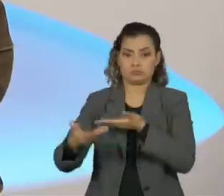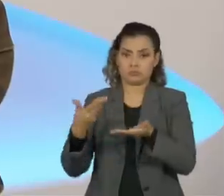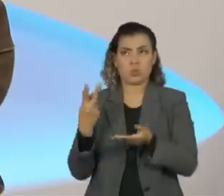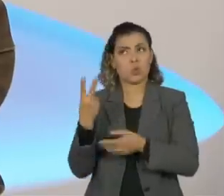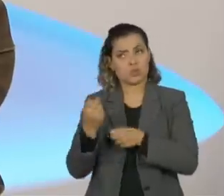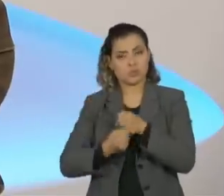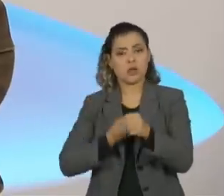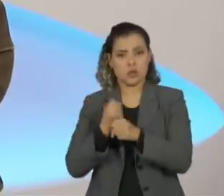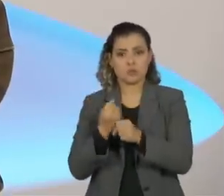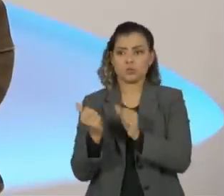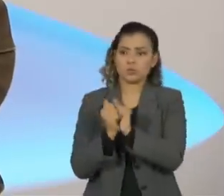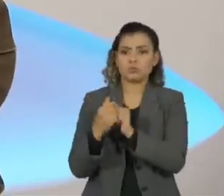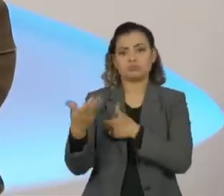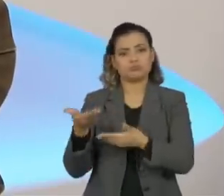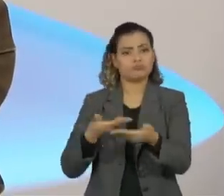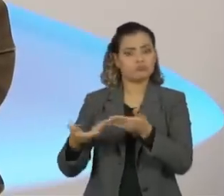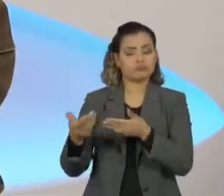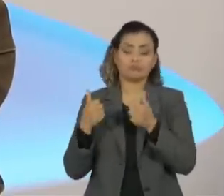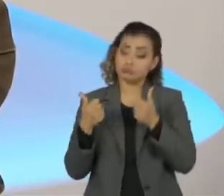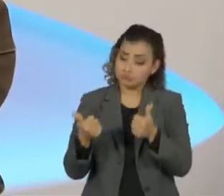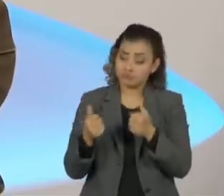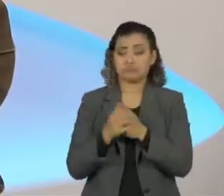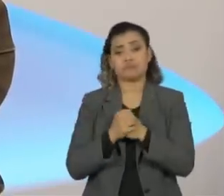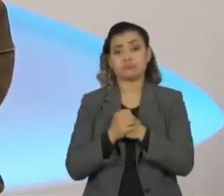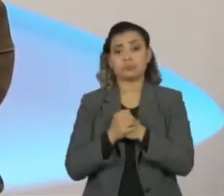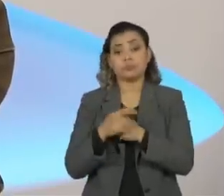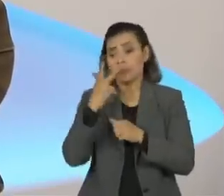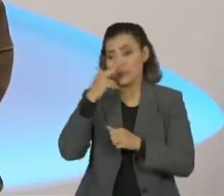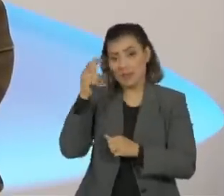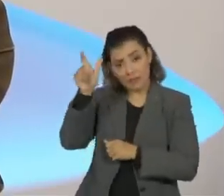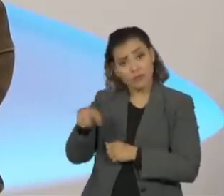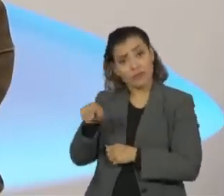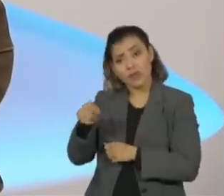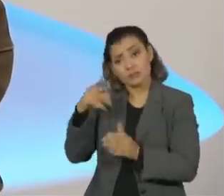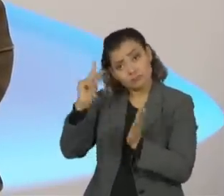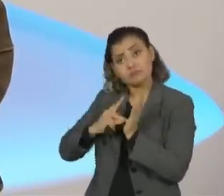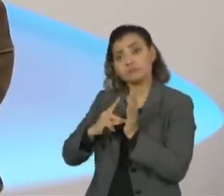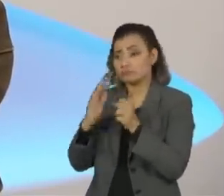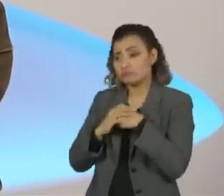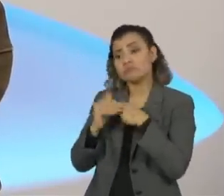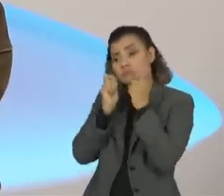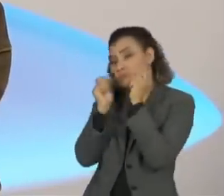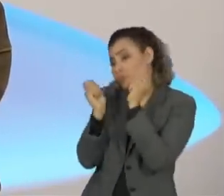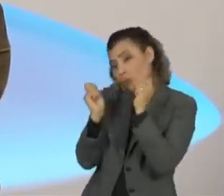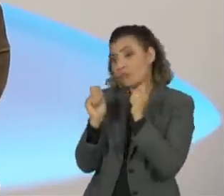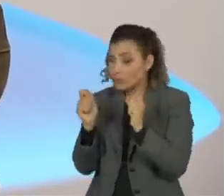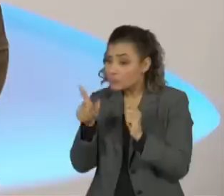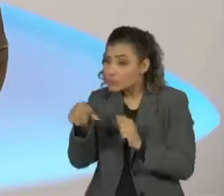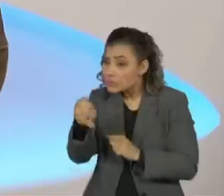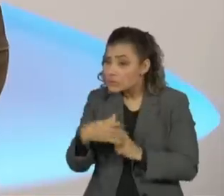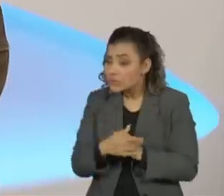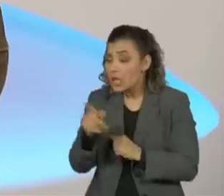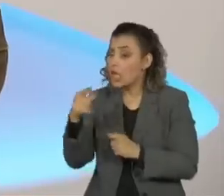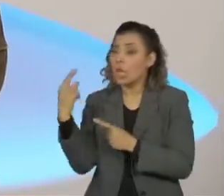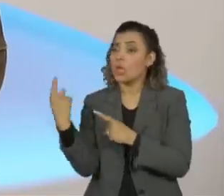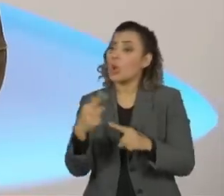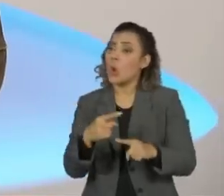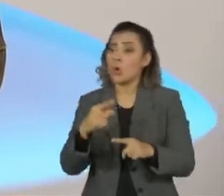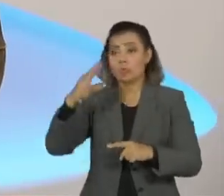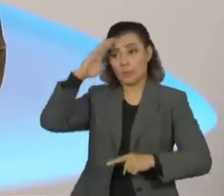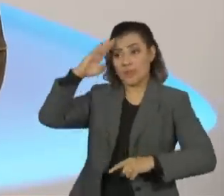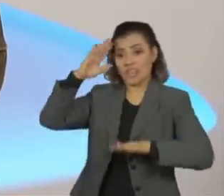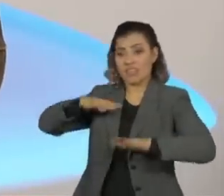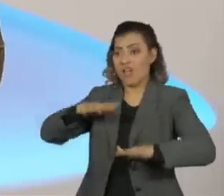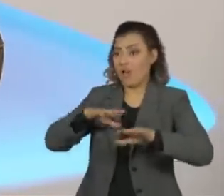que ele ficou residente, ele se mostrava realmente afável. Era contra a intervenção militar,